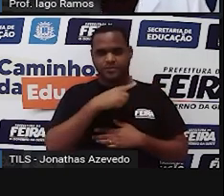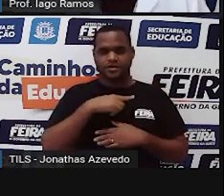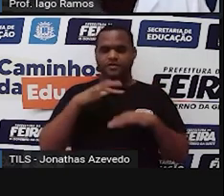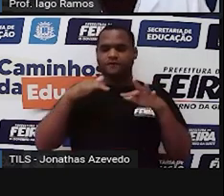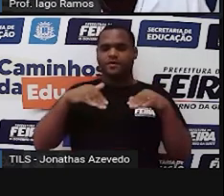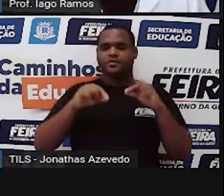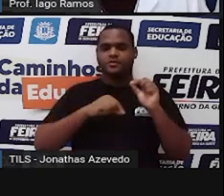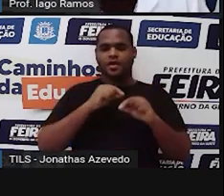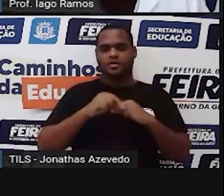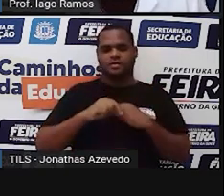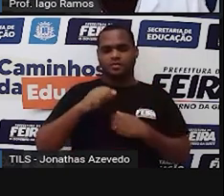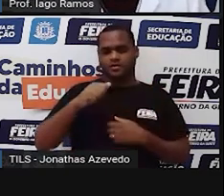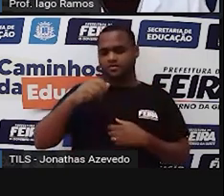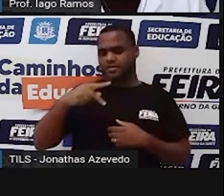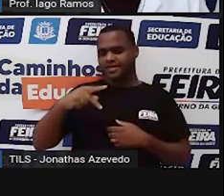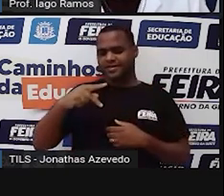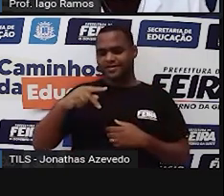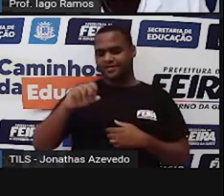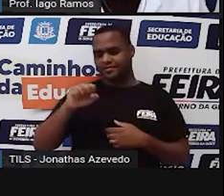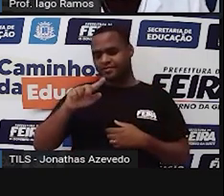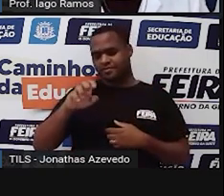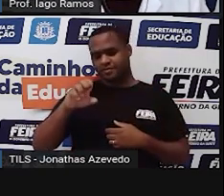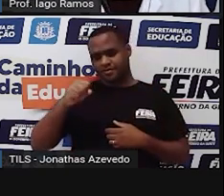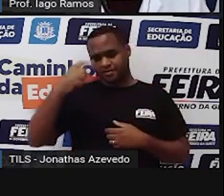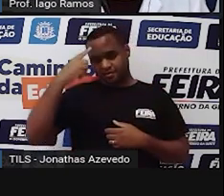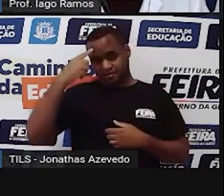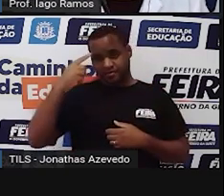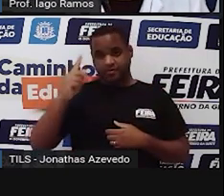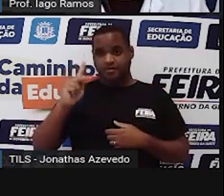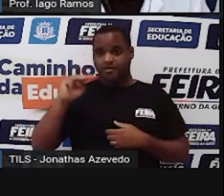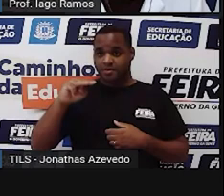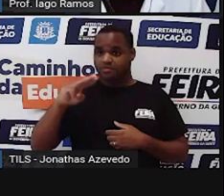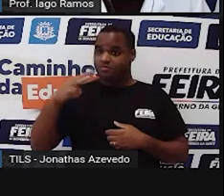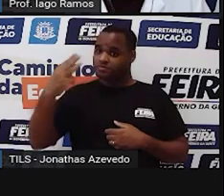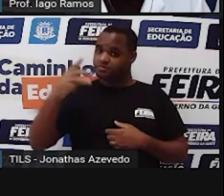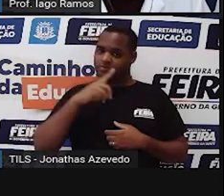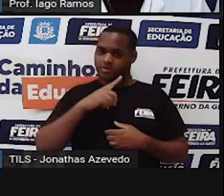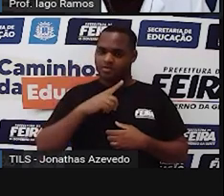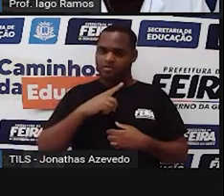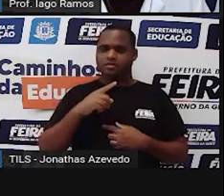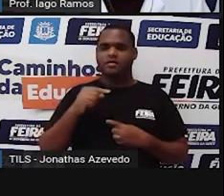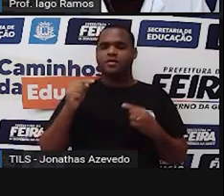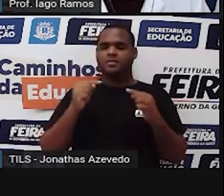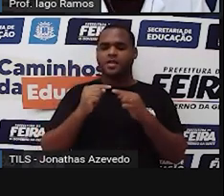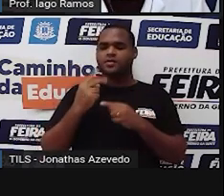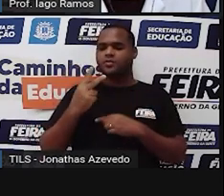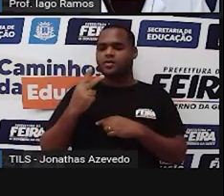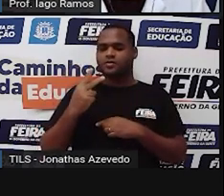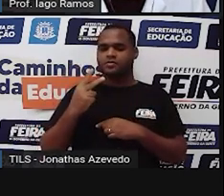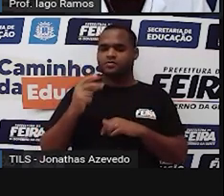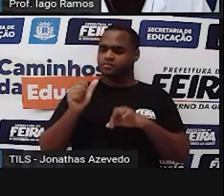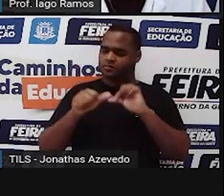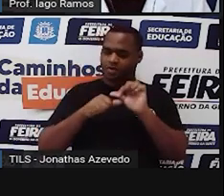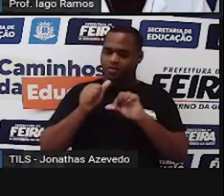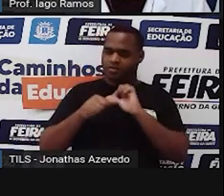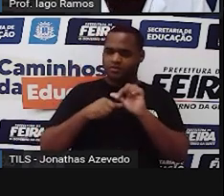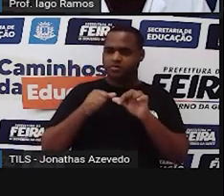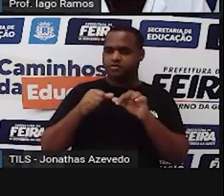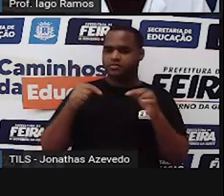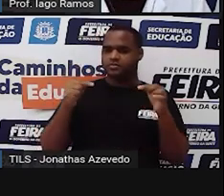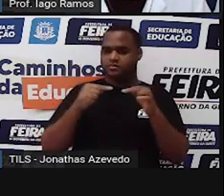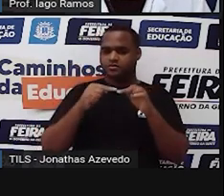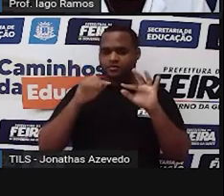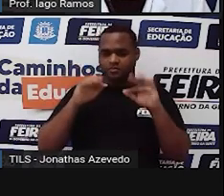última, Apolônio Salles, que está em quilômetro cúbico, ó, vai dar dois pulinhos até